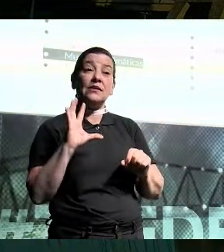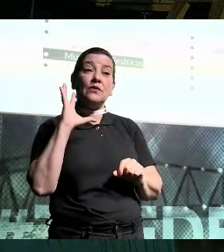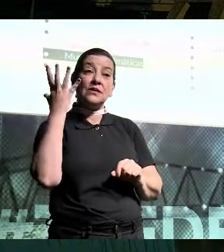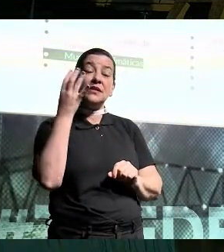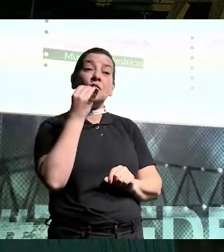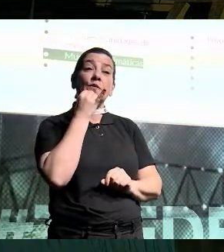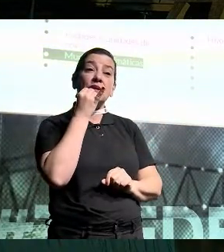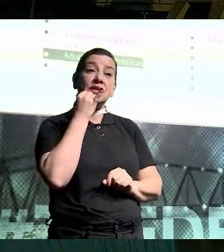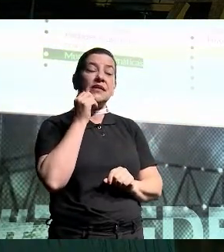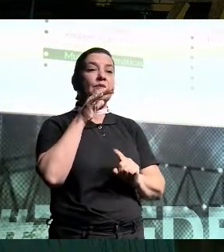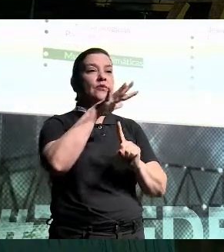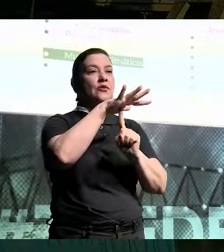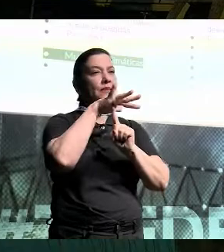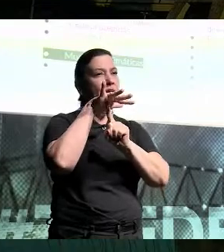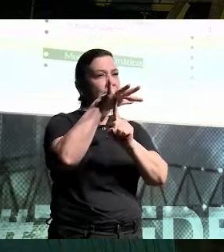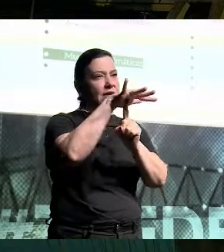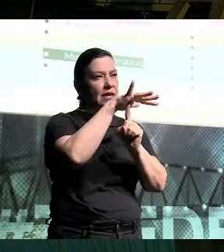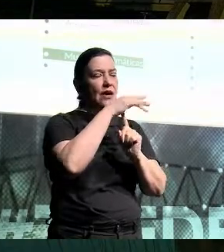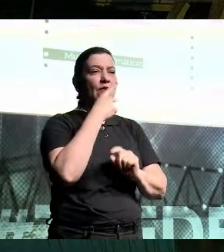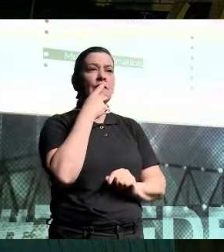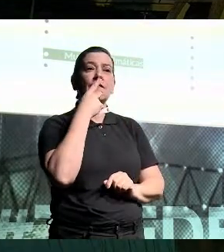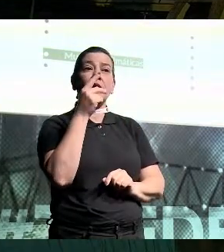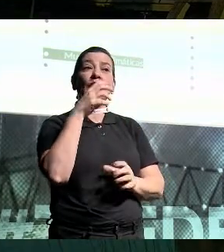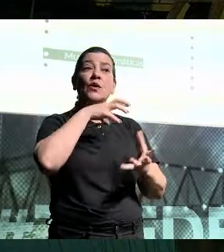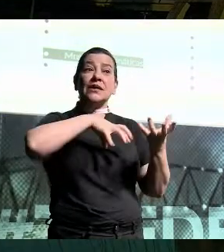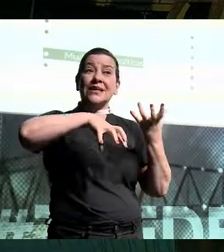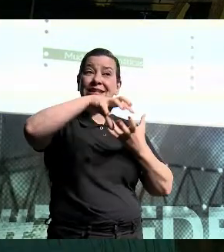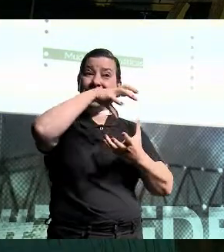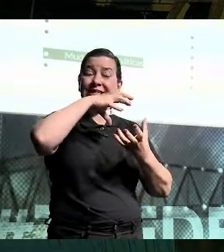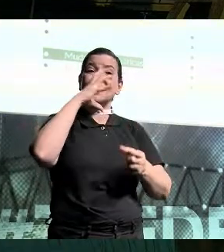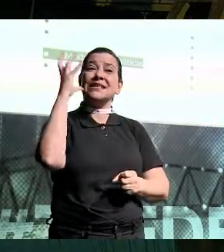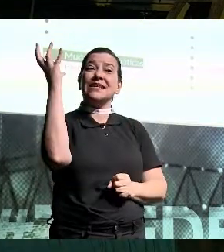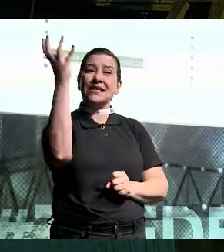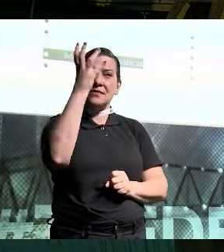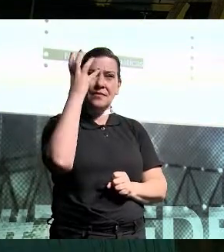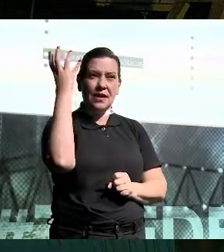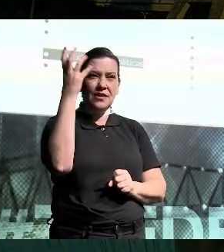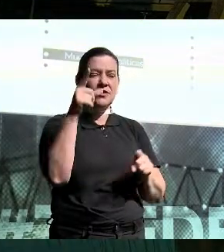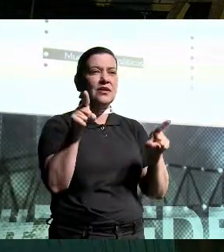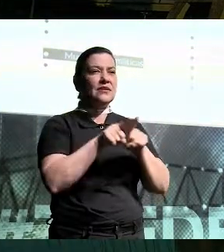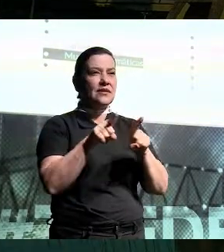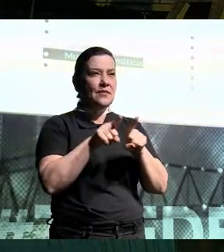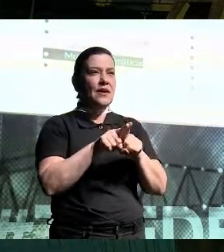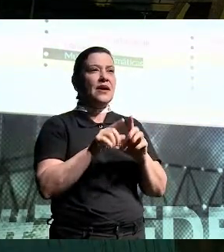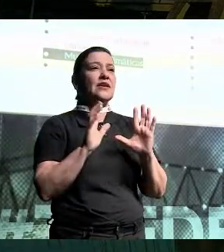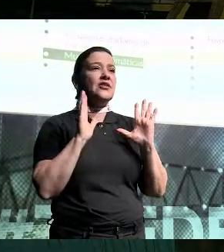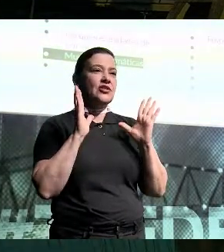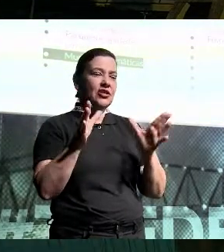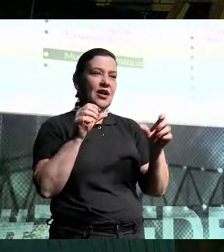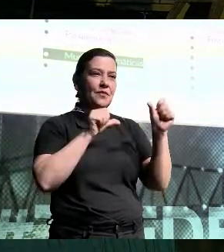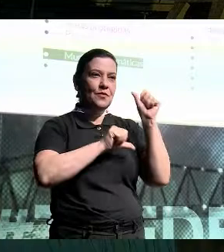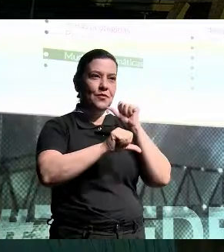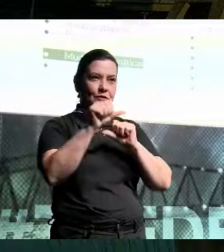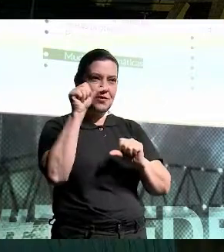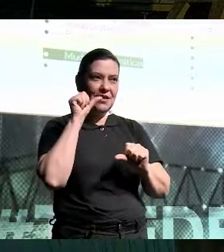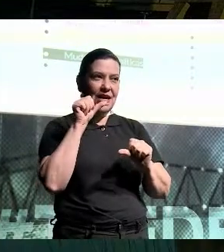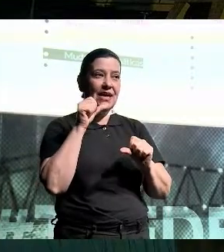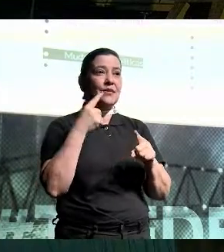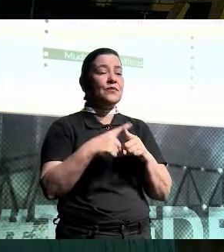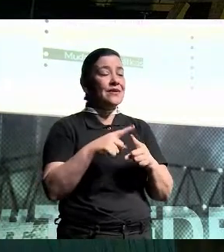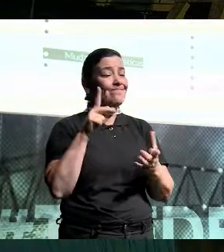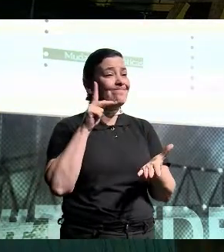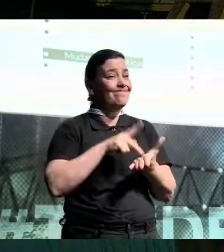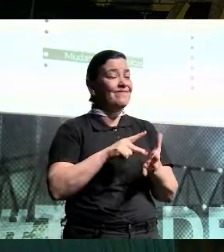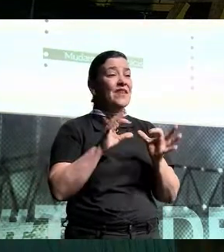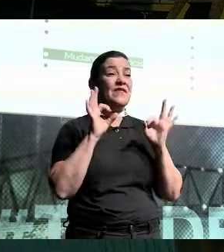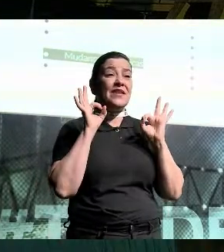Então, por exemplo, dentro do ambiental, a gente fala muito da crise climática. Eu até coloquei mudança climática, mas já ajustei aqui minha terminologia, porque é verdade,